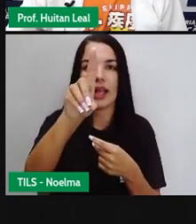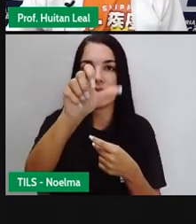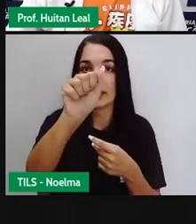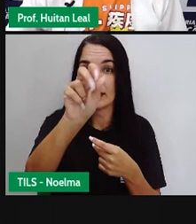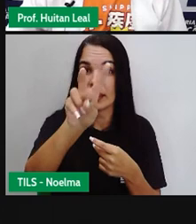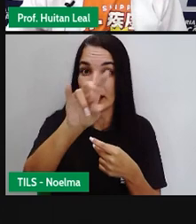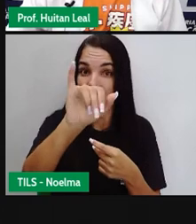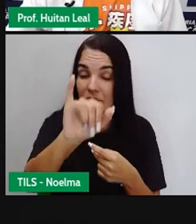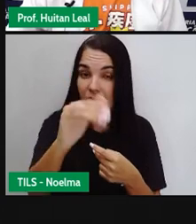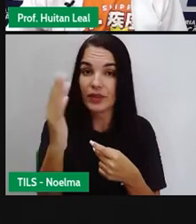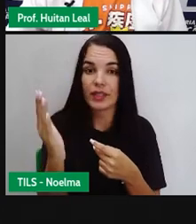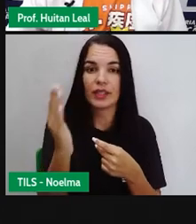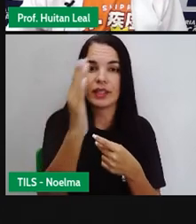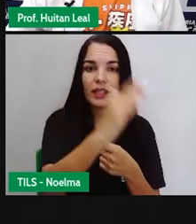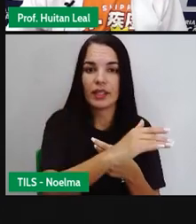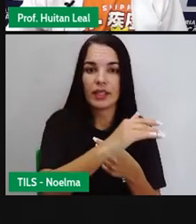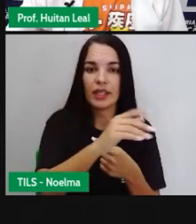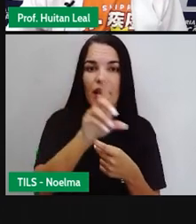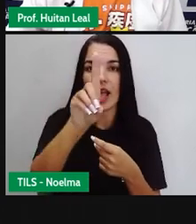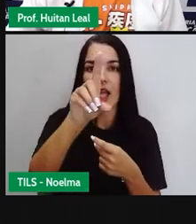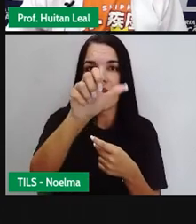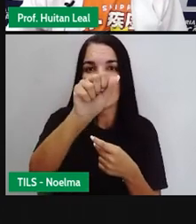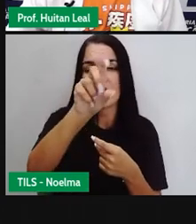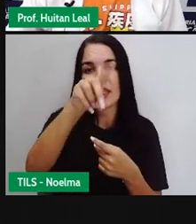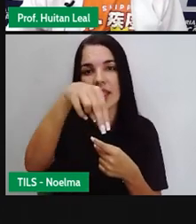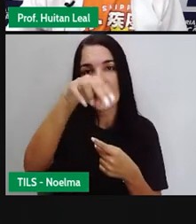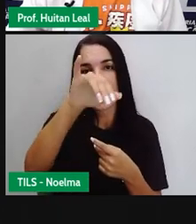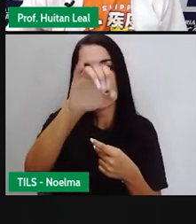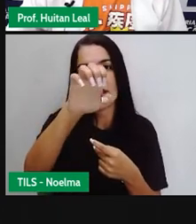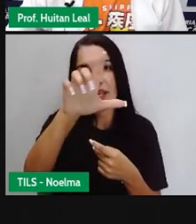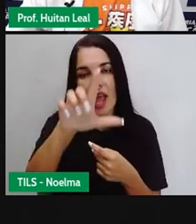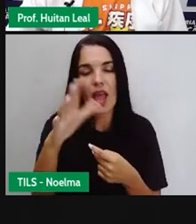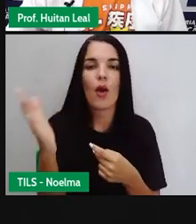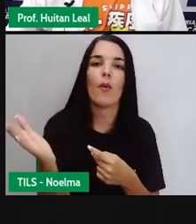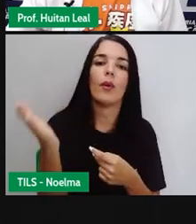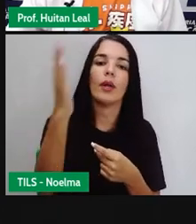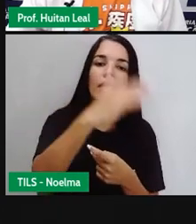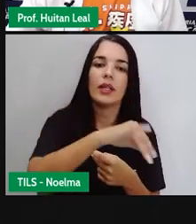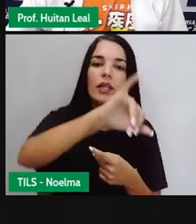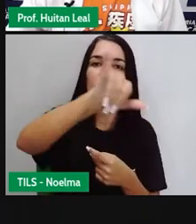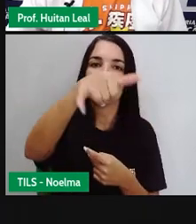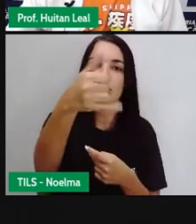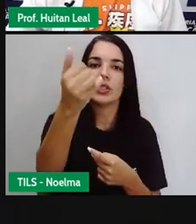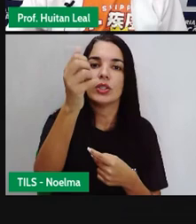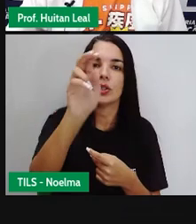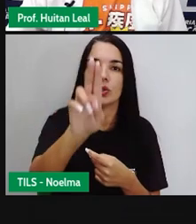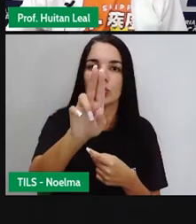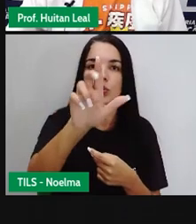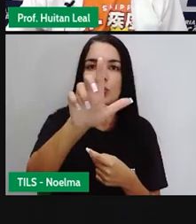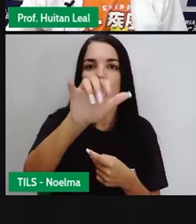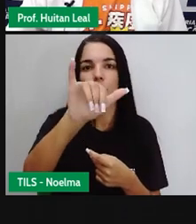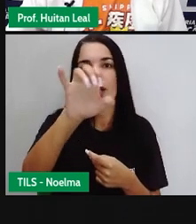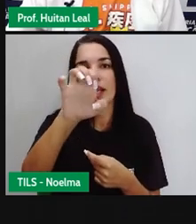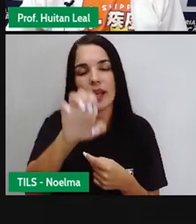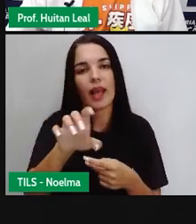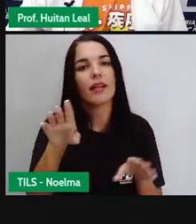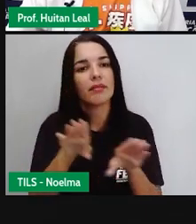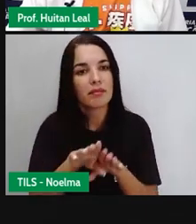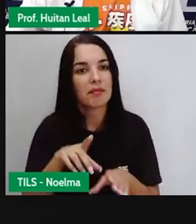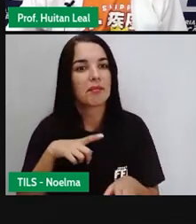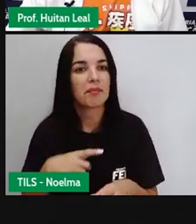Yanomami e Daniel Mundurupu e Juri do Rico. Então,